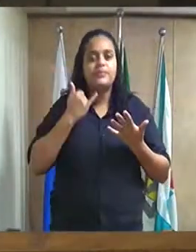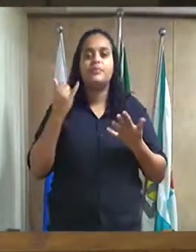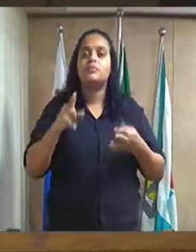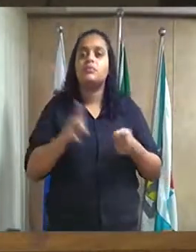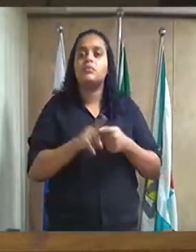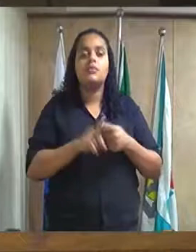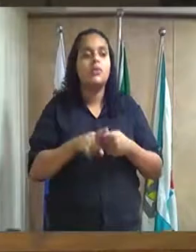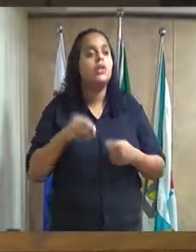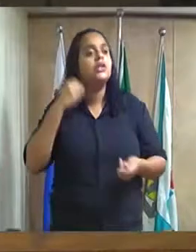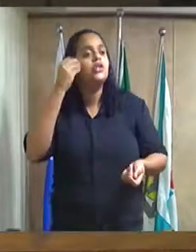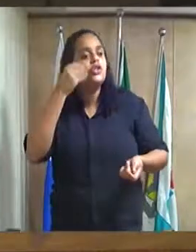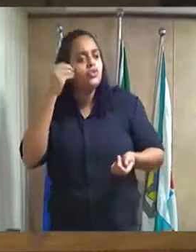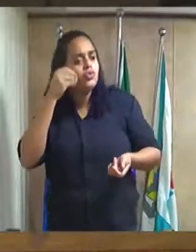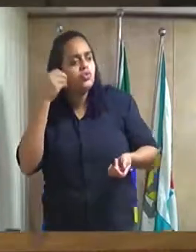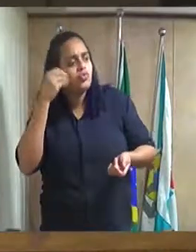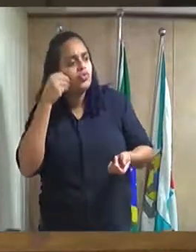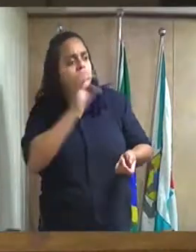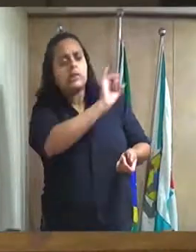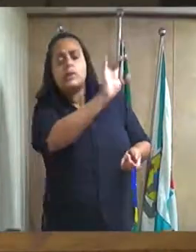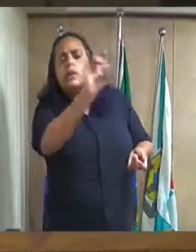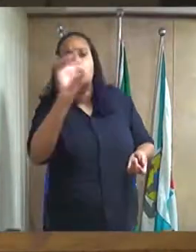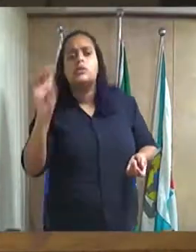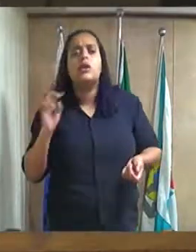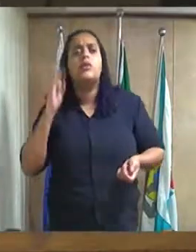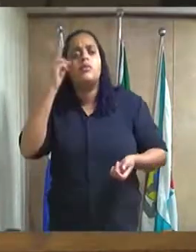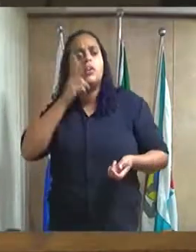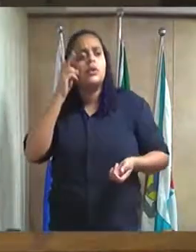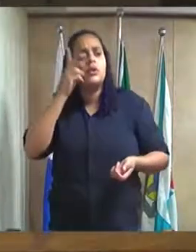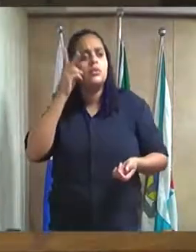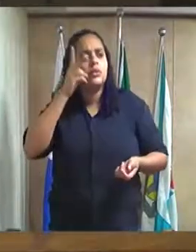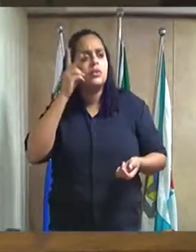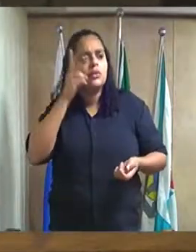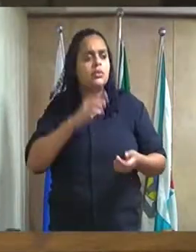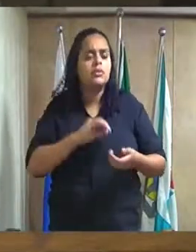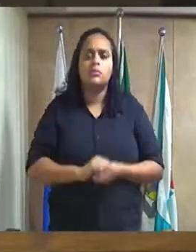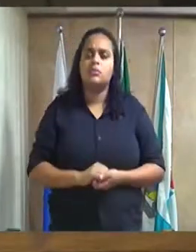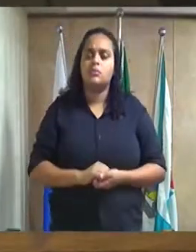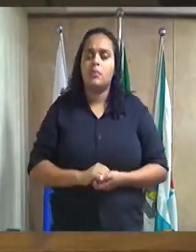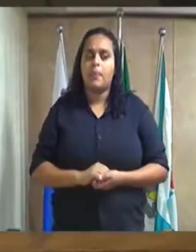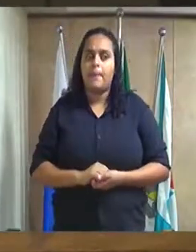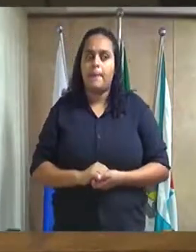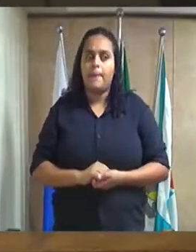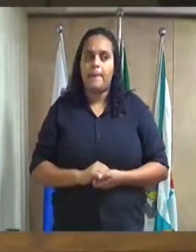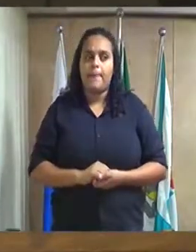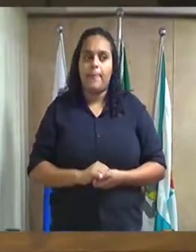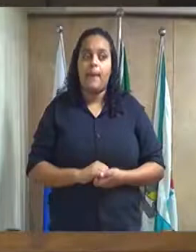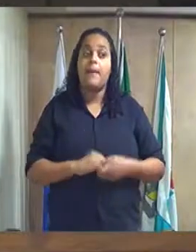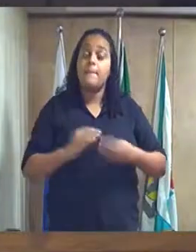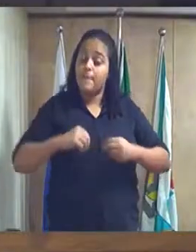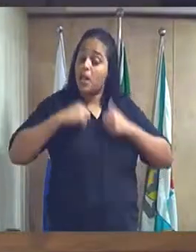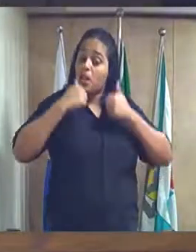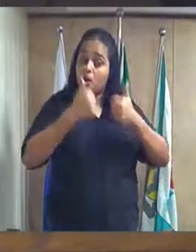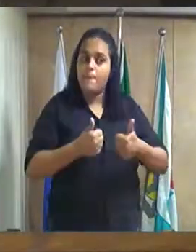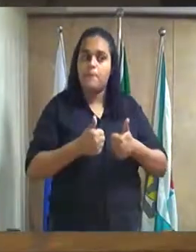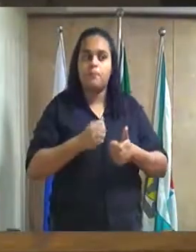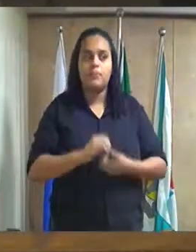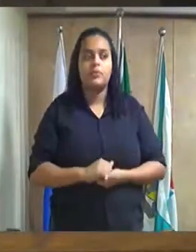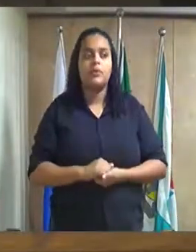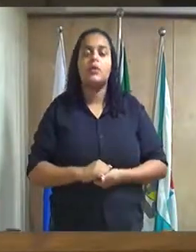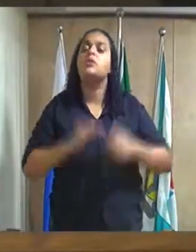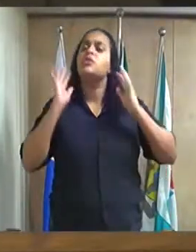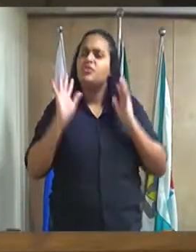discurso de meus novos colegas, eu quero aproveitar isso de uma forma melhor. Eu já tenho